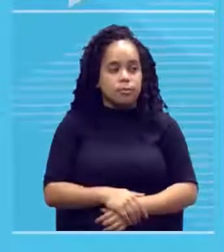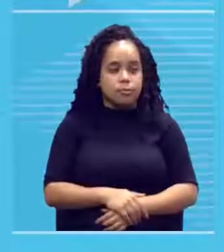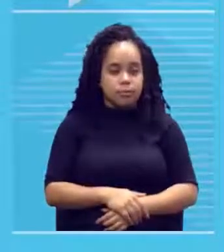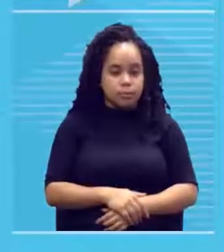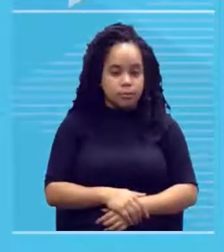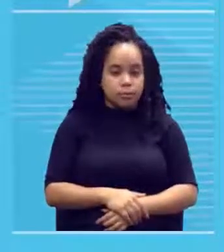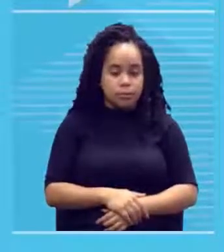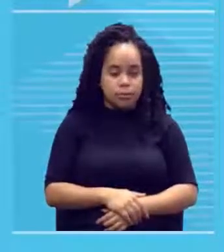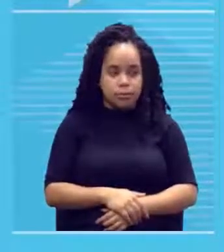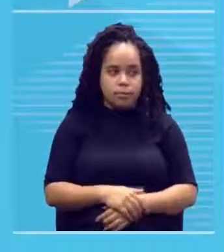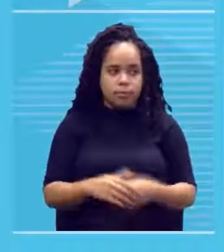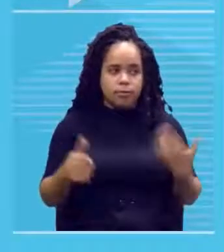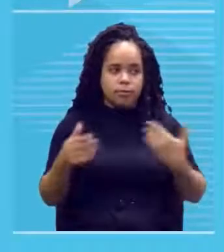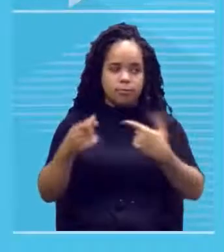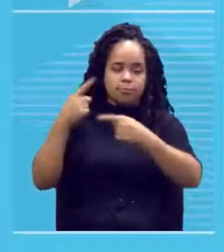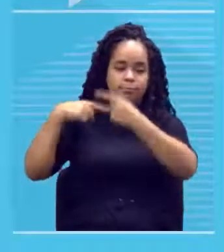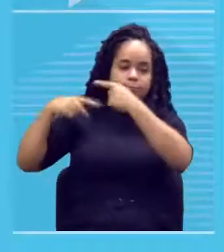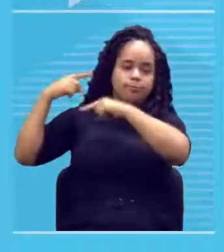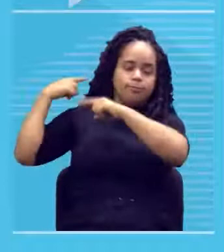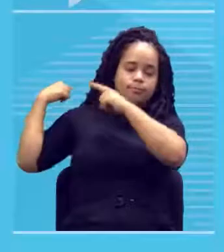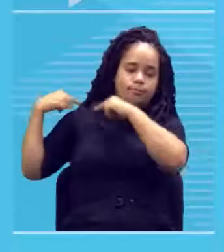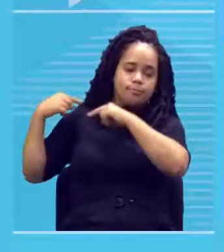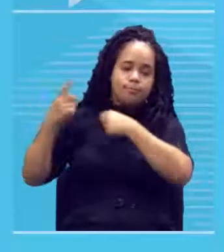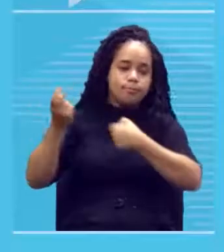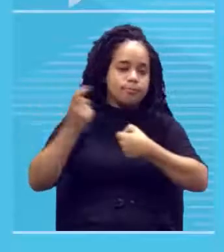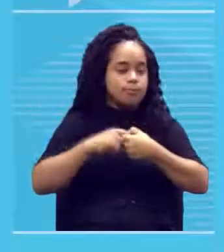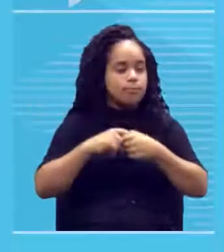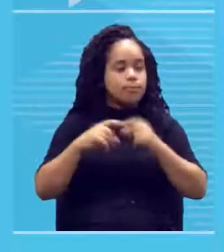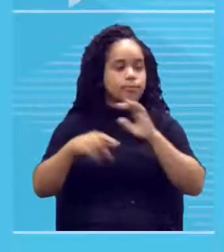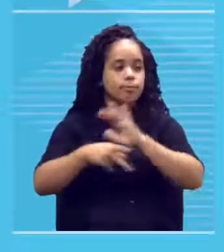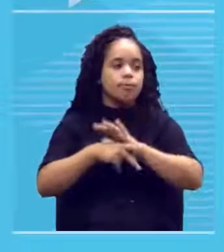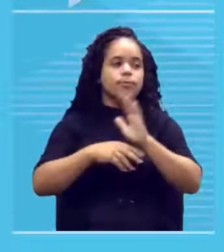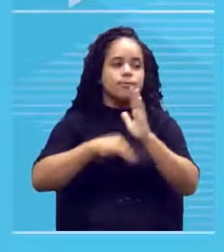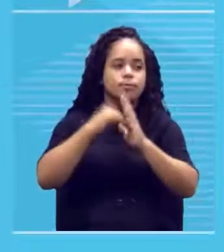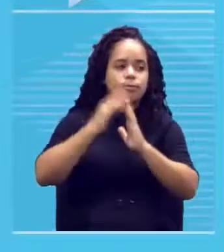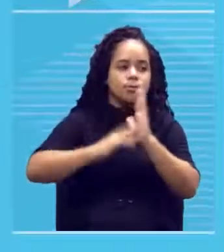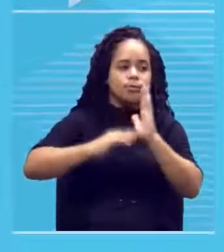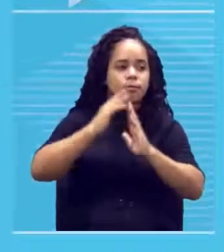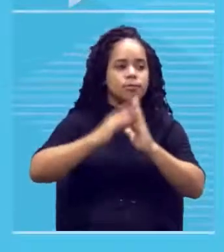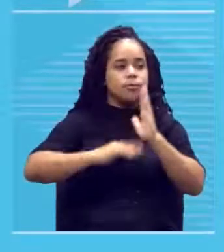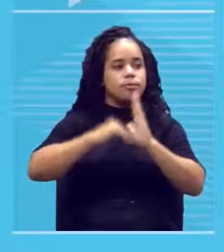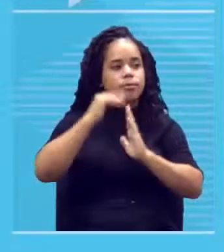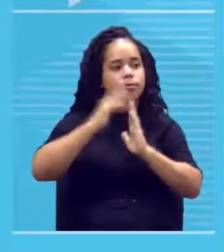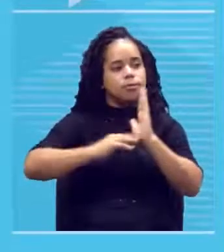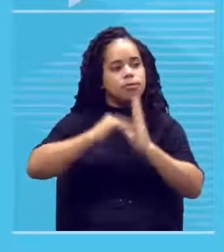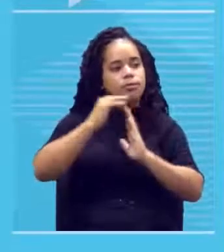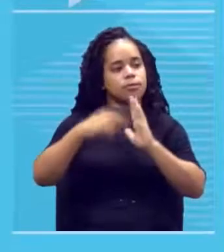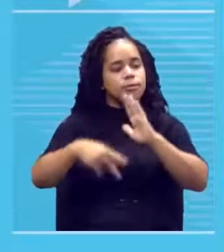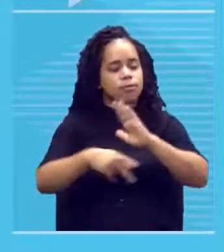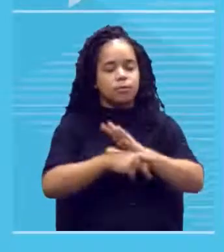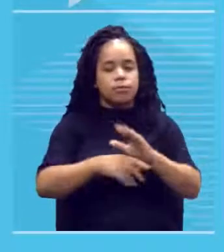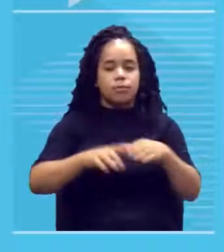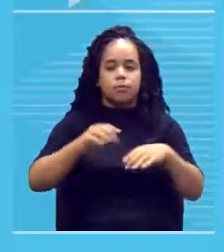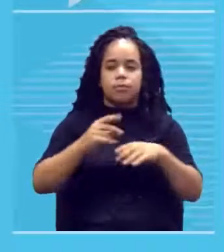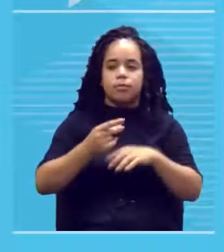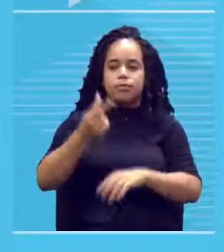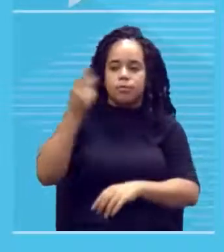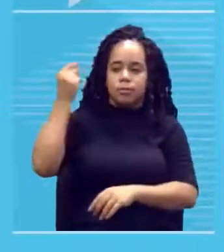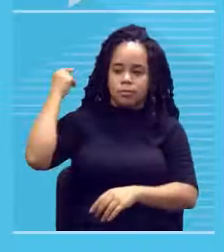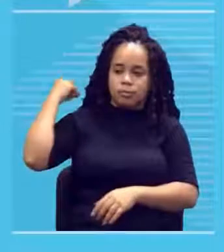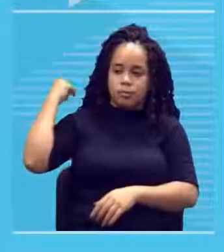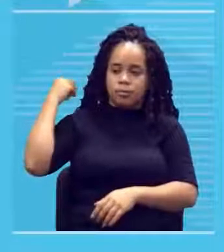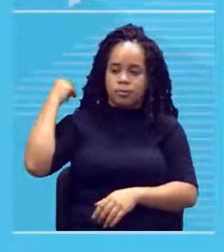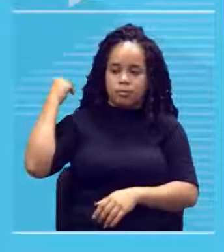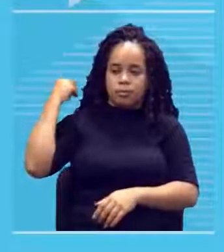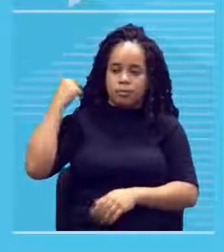voltando aos primórdios a gente tem o que? a pintura rupestre gente as pinturas rupestres como é que vocês faziam